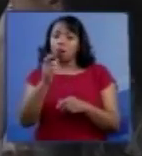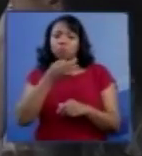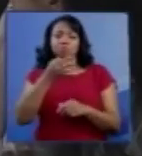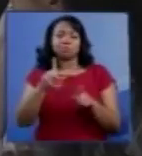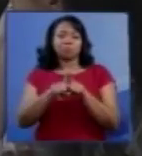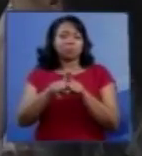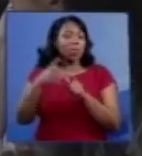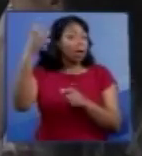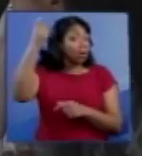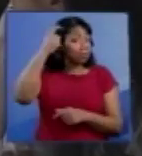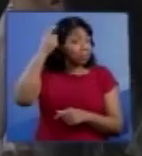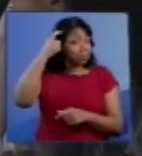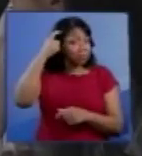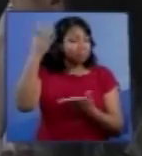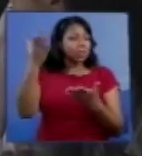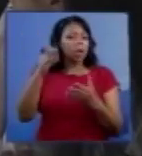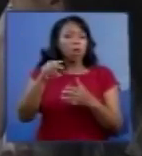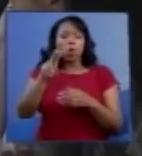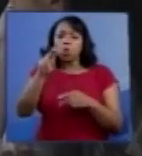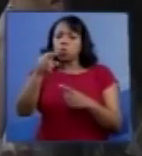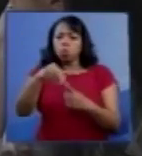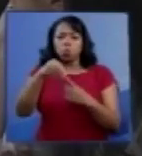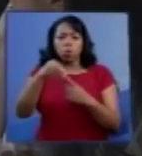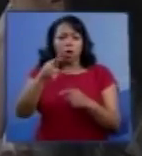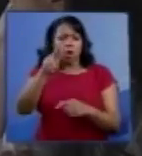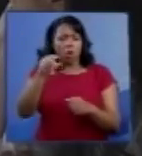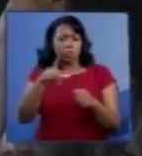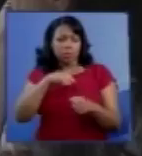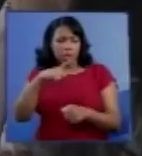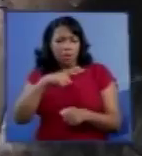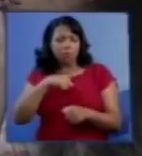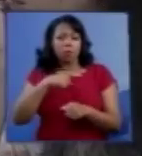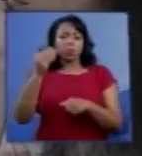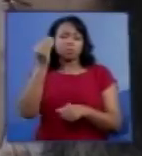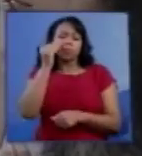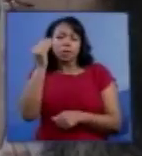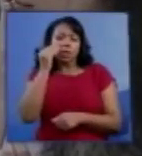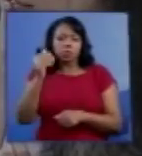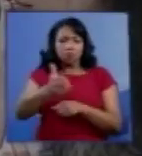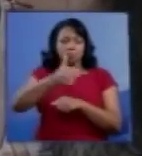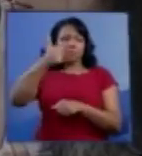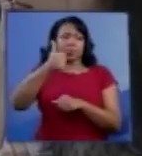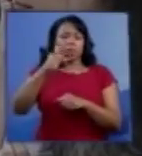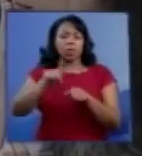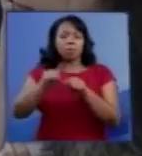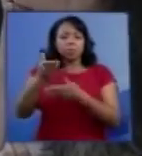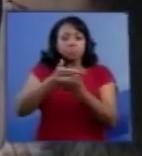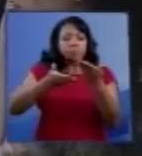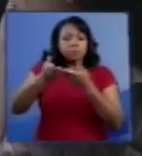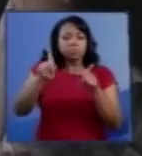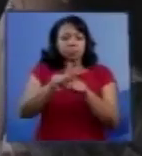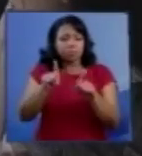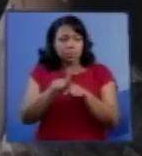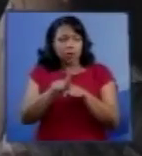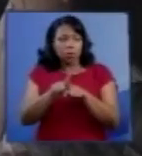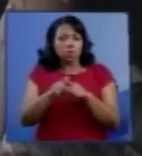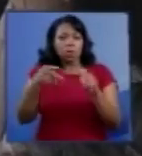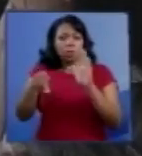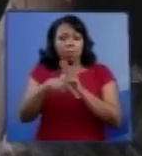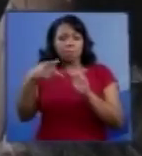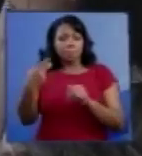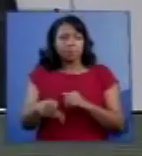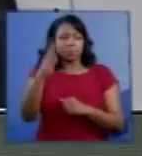por fim, de que nunca houve nenhuma experiência bem-sucedida de transplante de órgãos de anencefalos no Brasil.